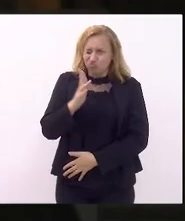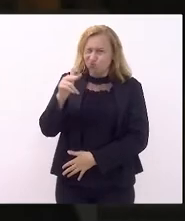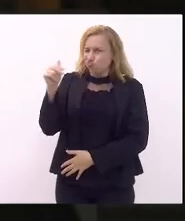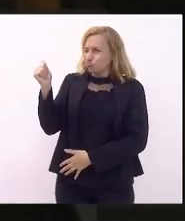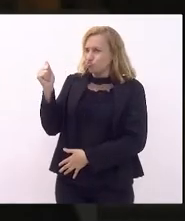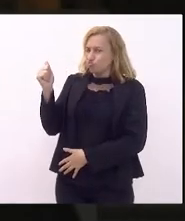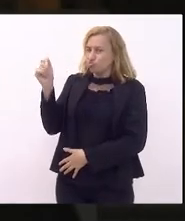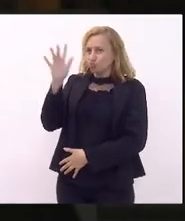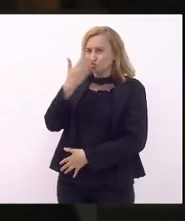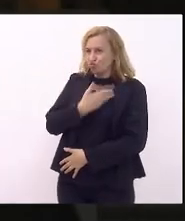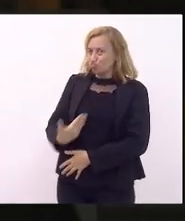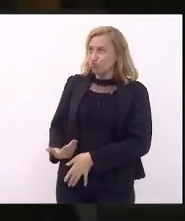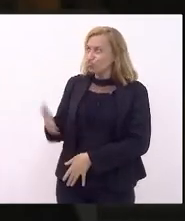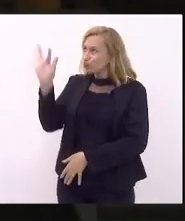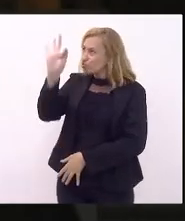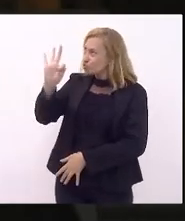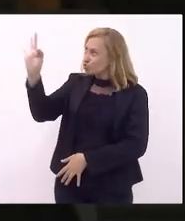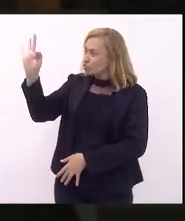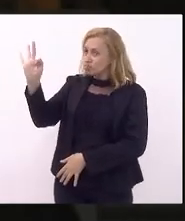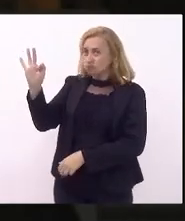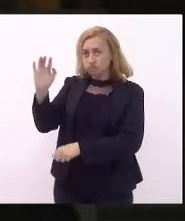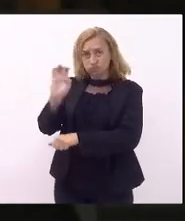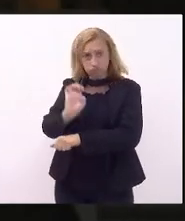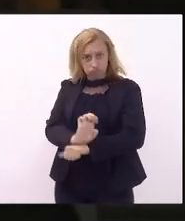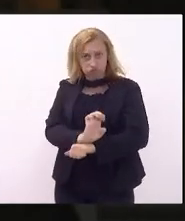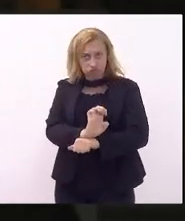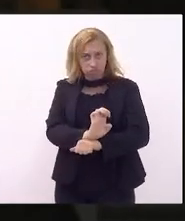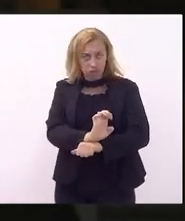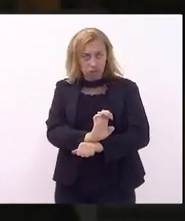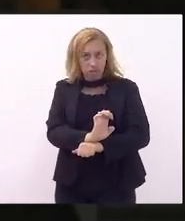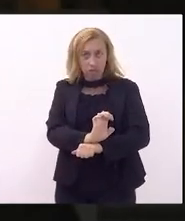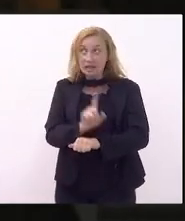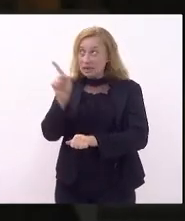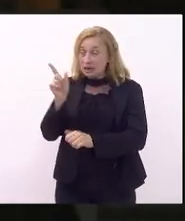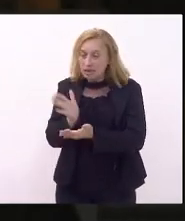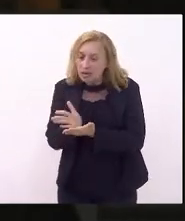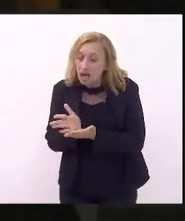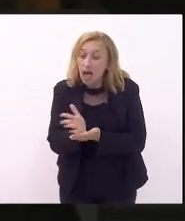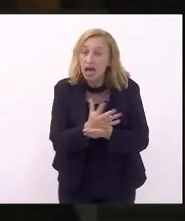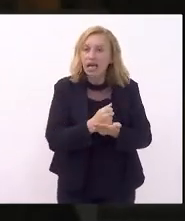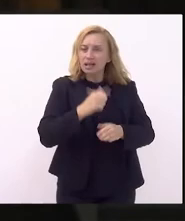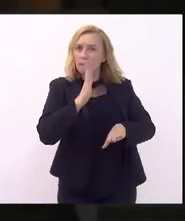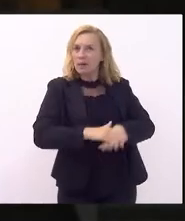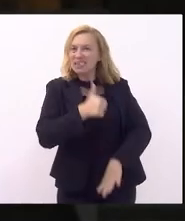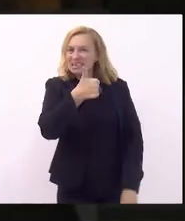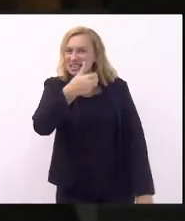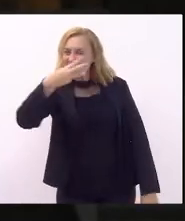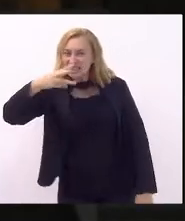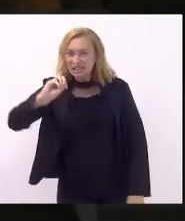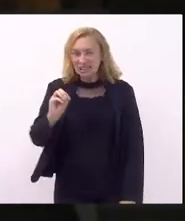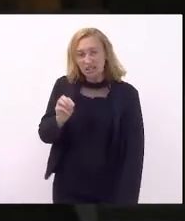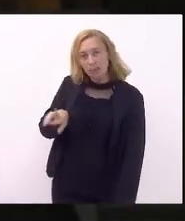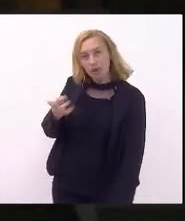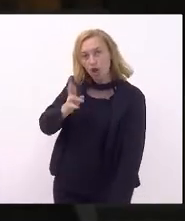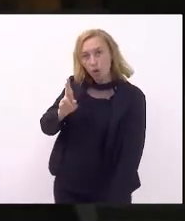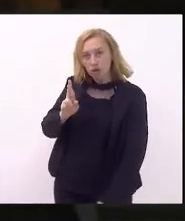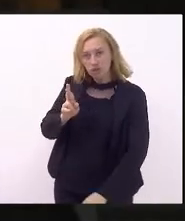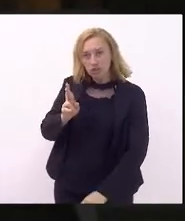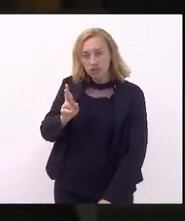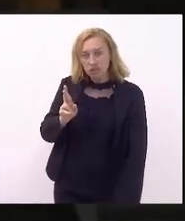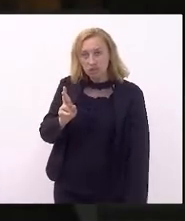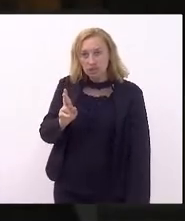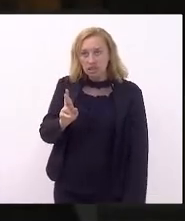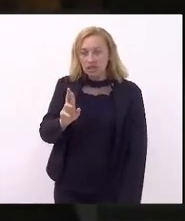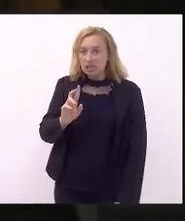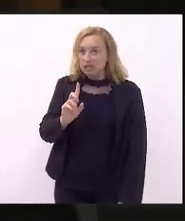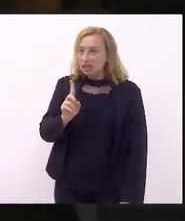no Estado que ele arrecada mais de 130 bilhões e